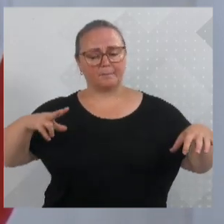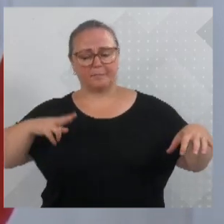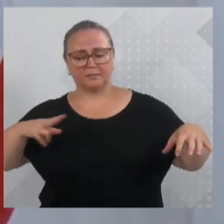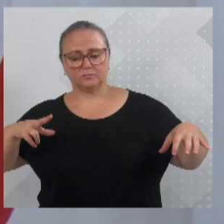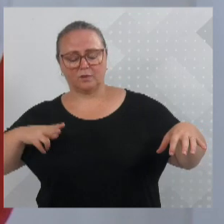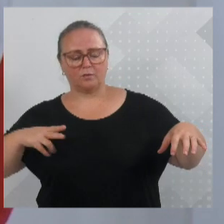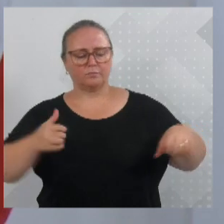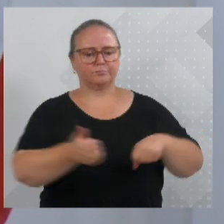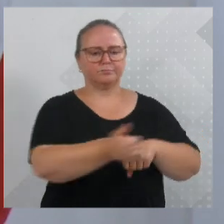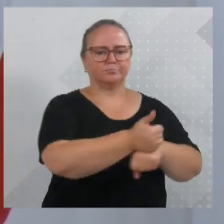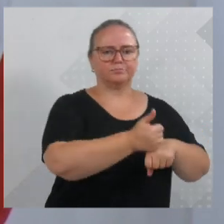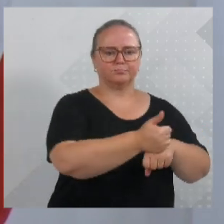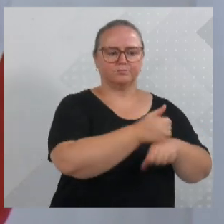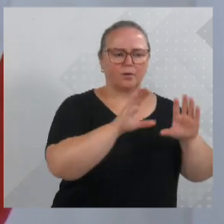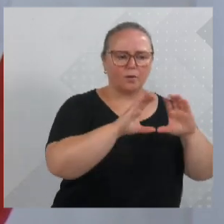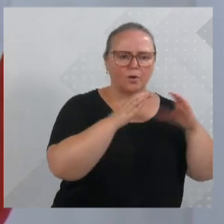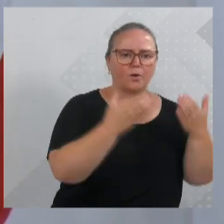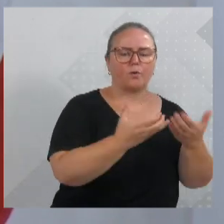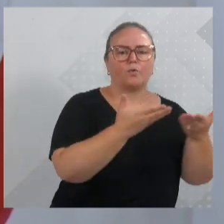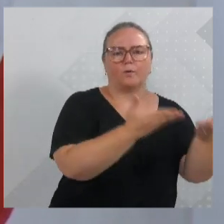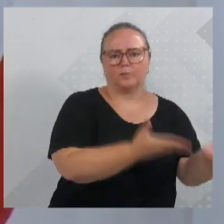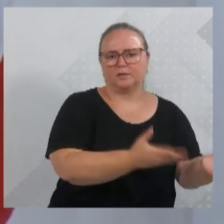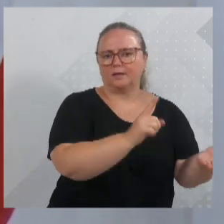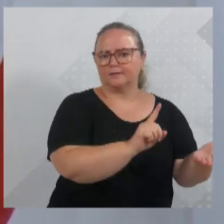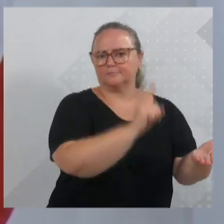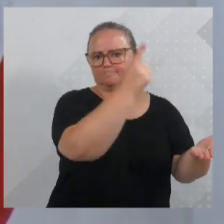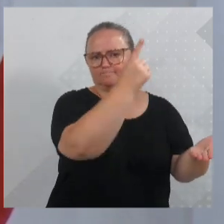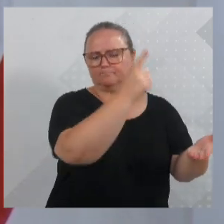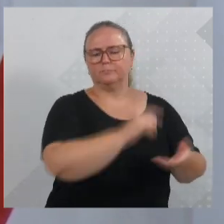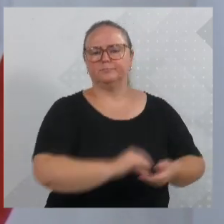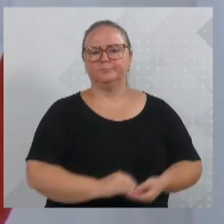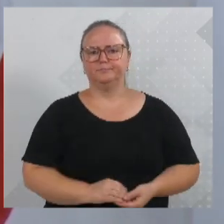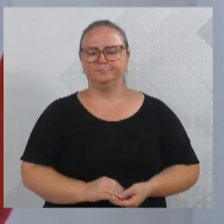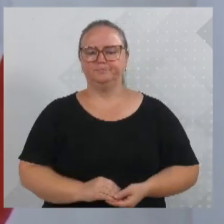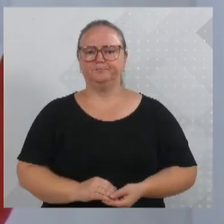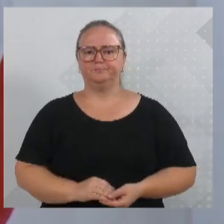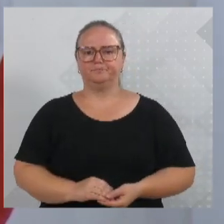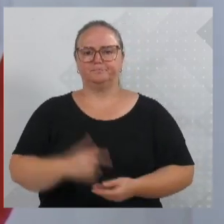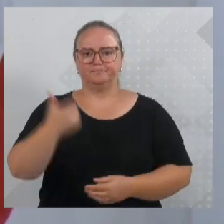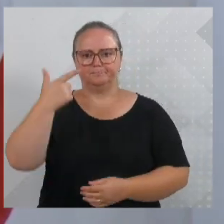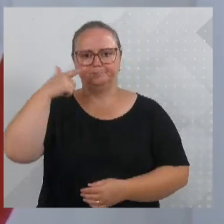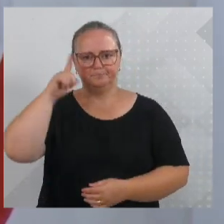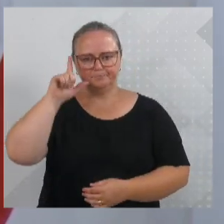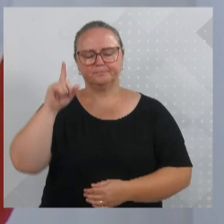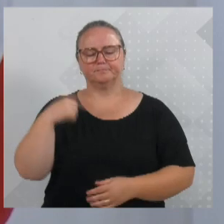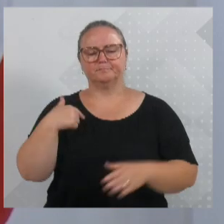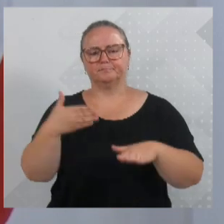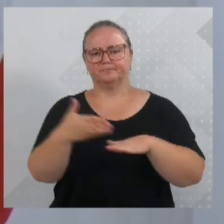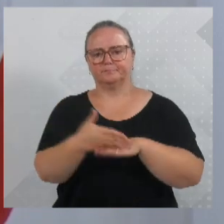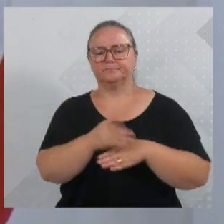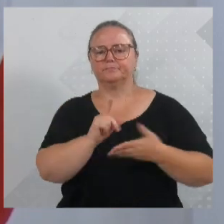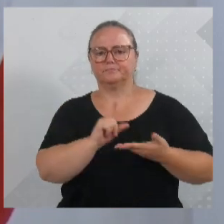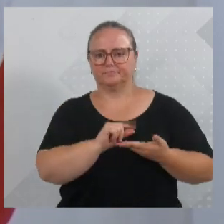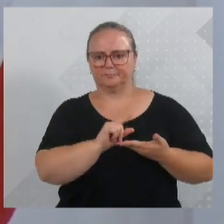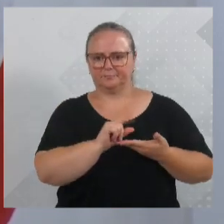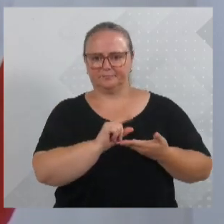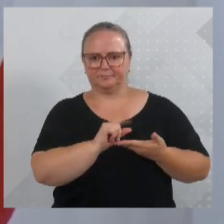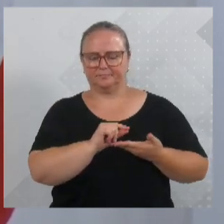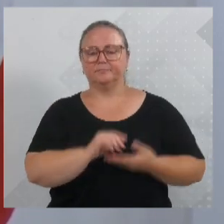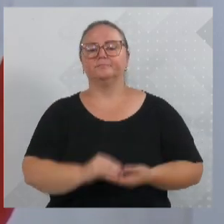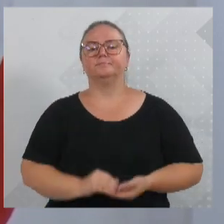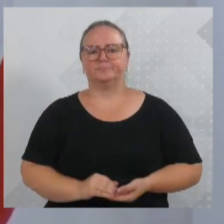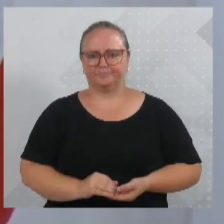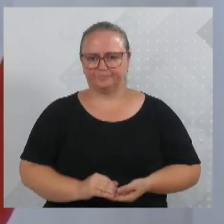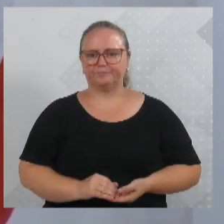colocar os interesses comunitários da população no primeiro lugar. Ontem, eu estive lá na escola Oscar Umberrão, onde